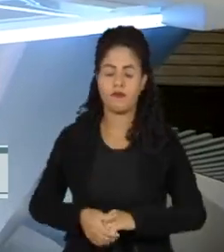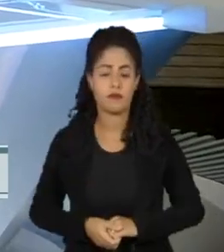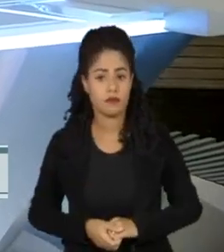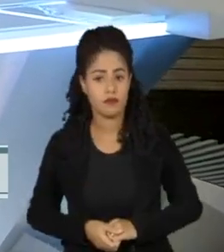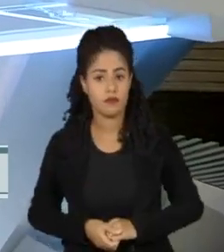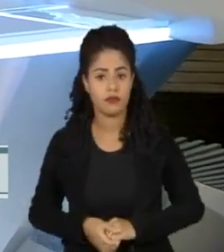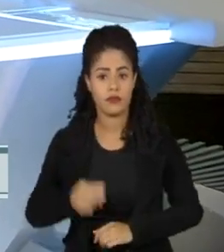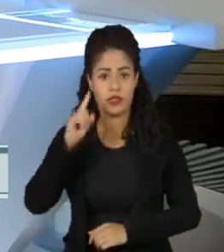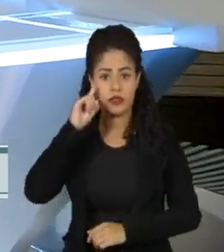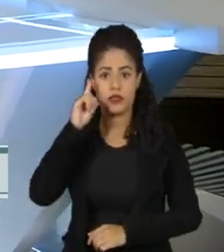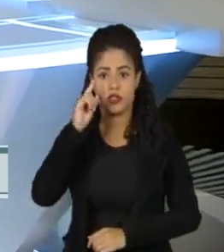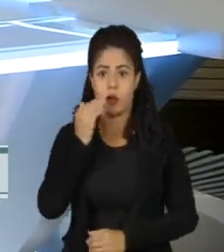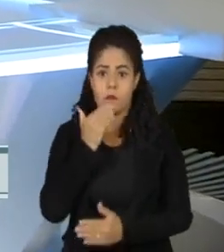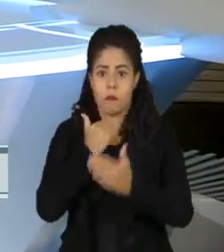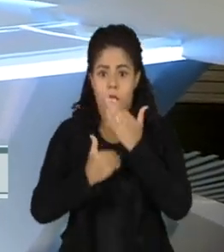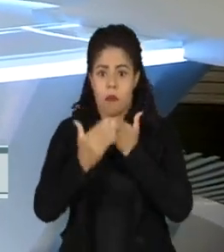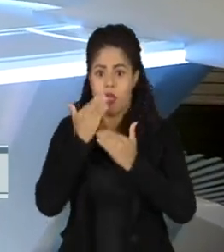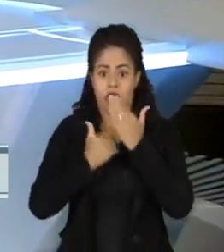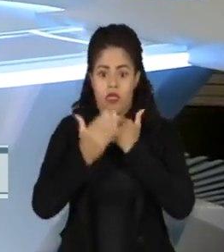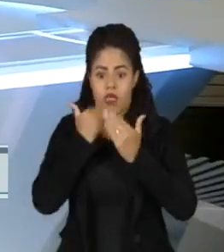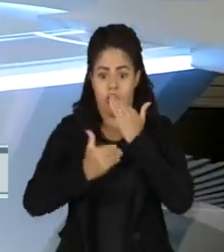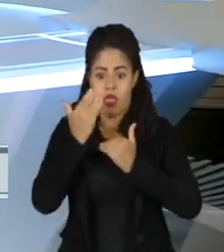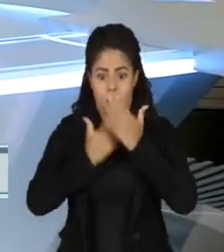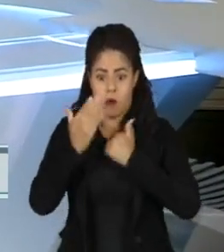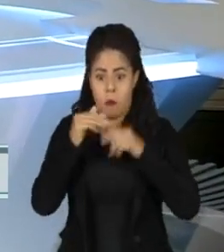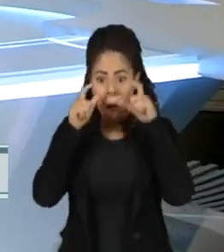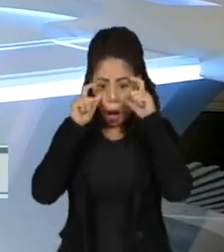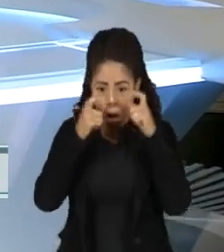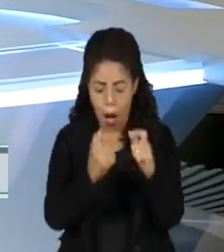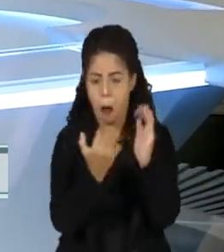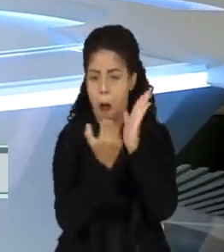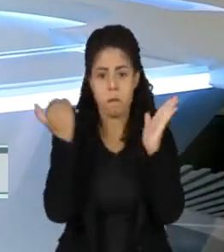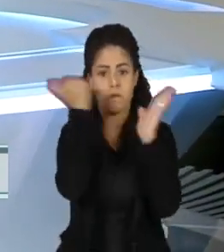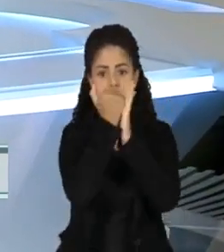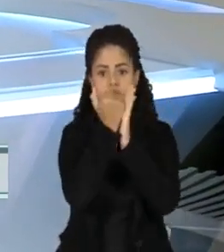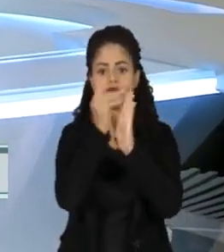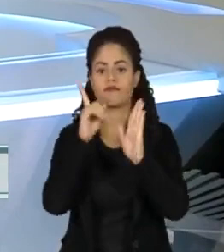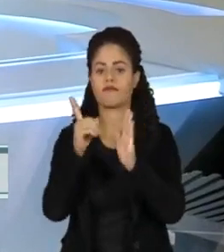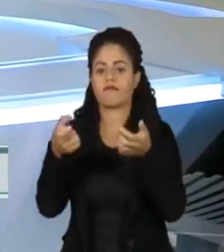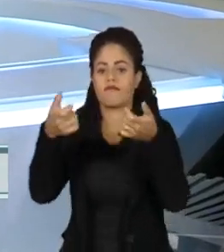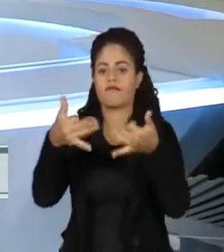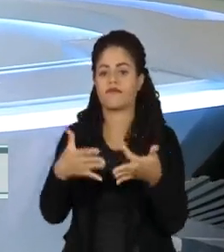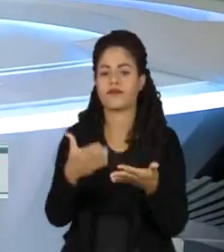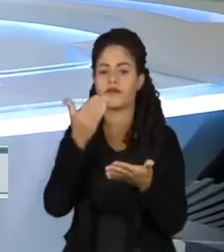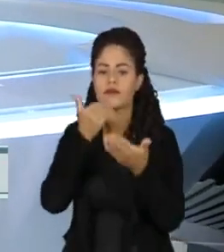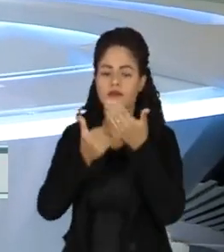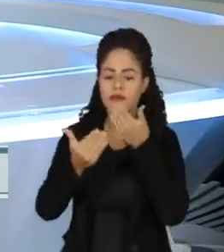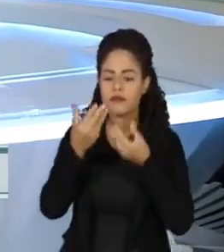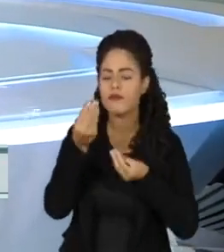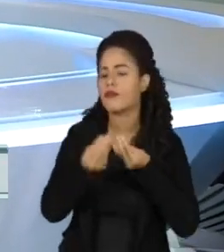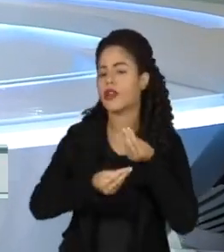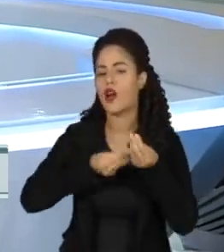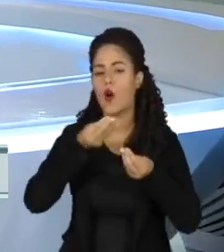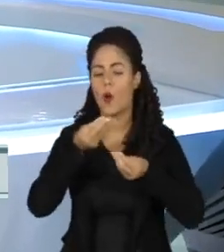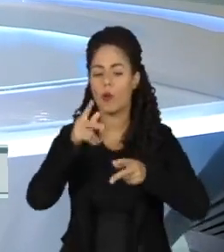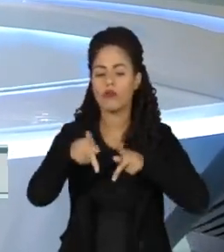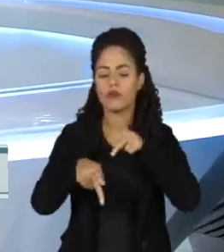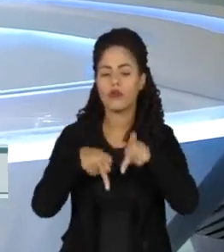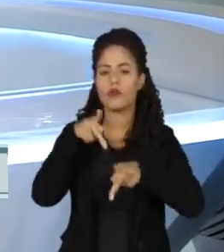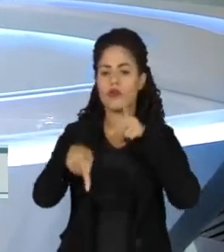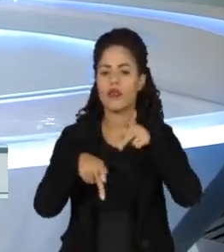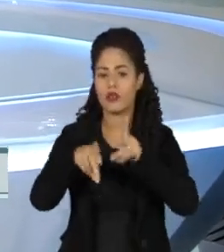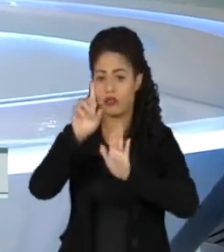No Dia da Gula, pois a SPK do Capital tem um dia, a gente fala sobre a relação saudável com a comida e como garantir à população o direito